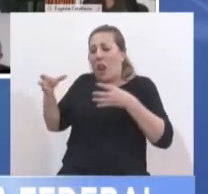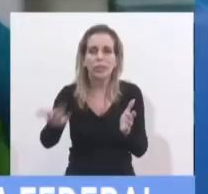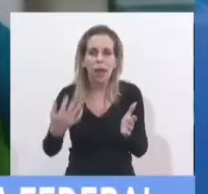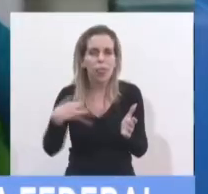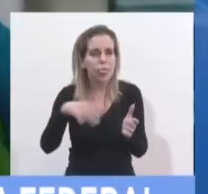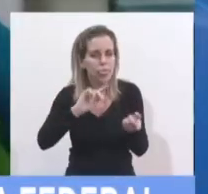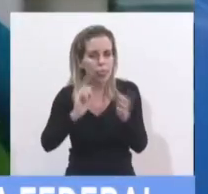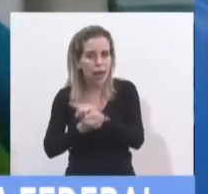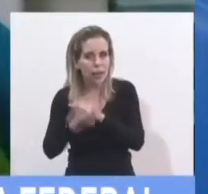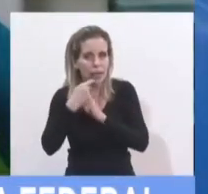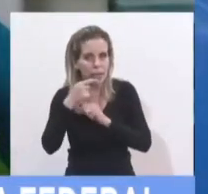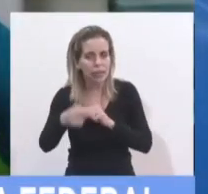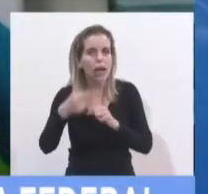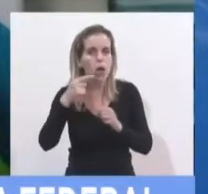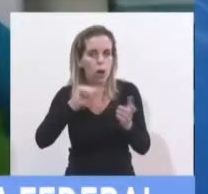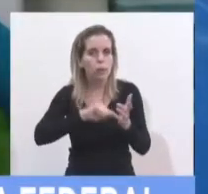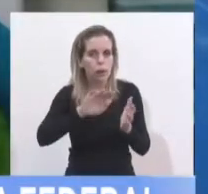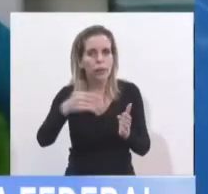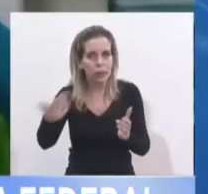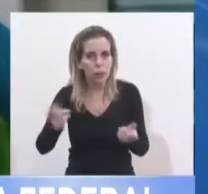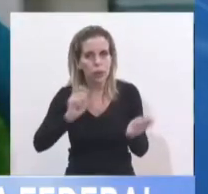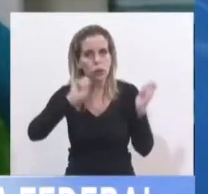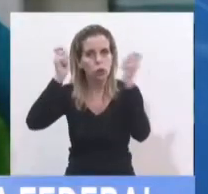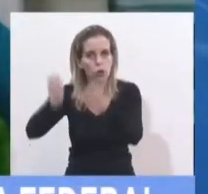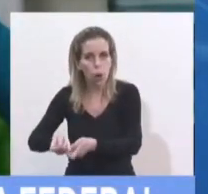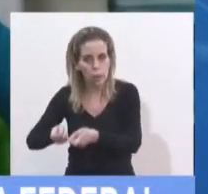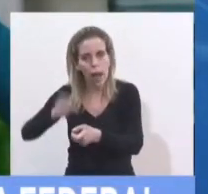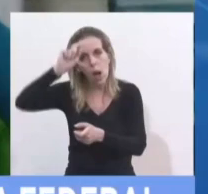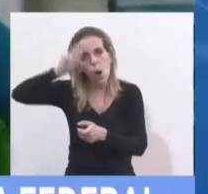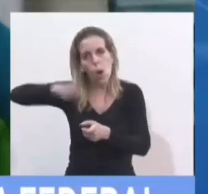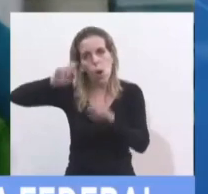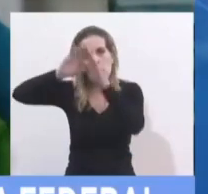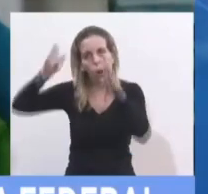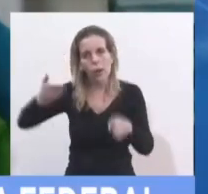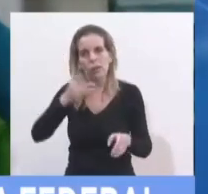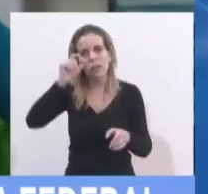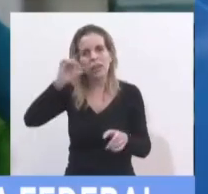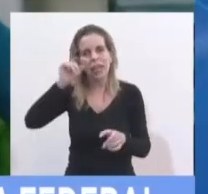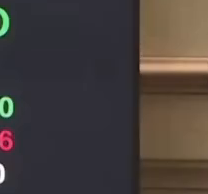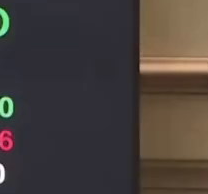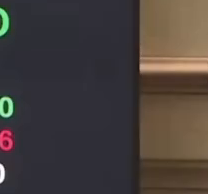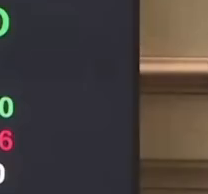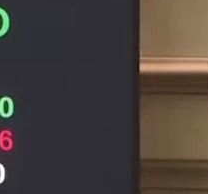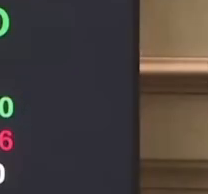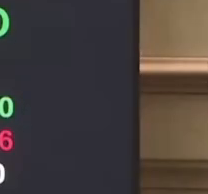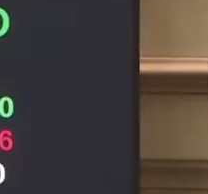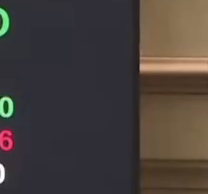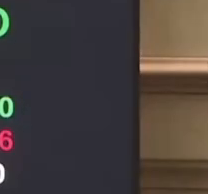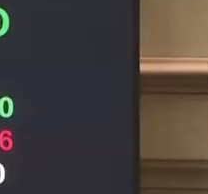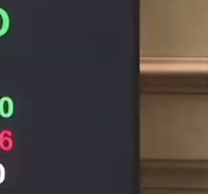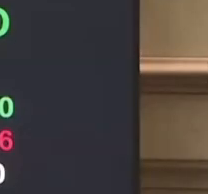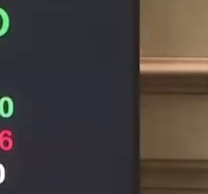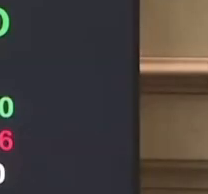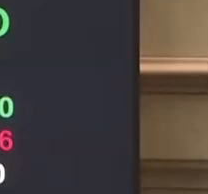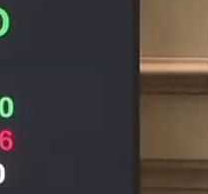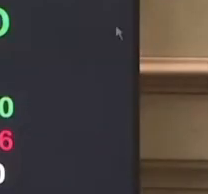esclarecidas algumas imprecisões no texto. A norma confere ao Executivo a inclusão de cláusulas nos contratos de compras de vacinas contra